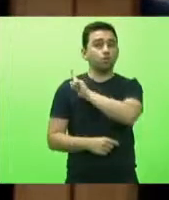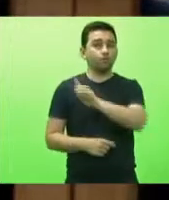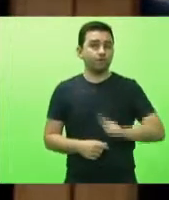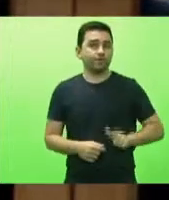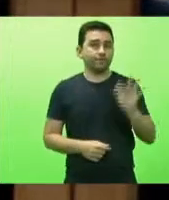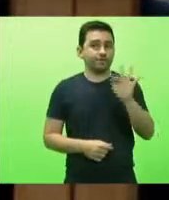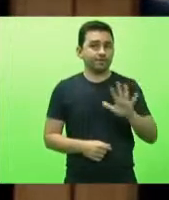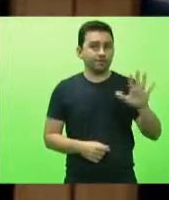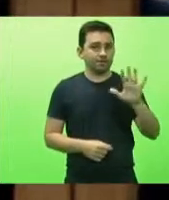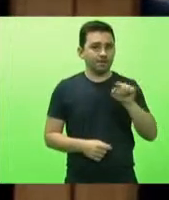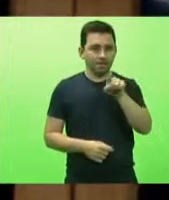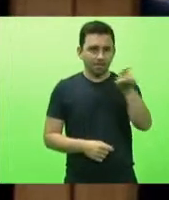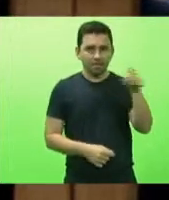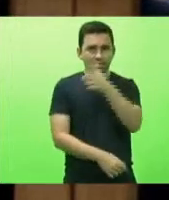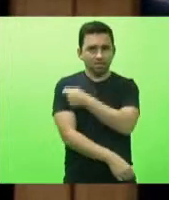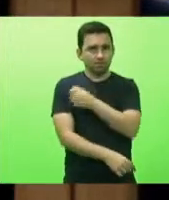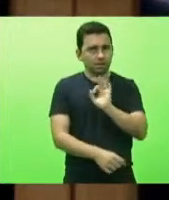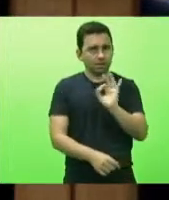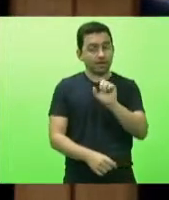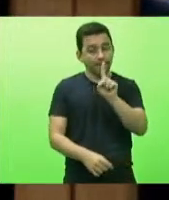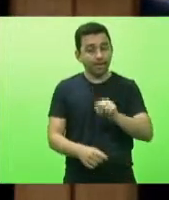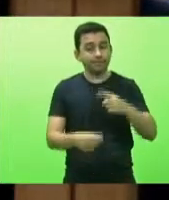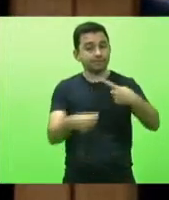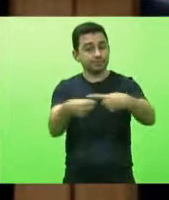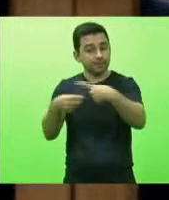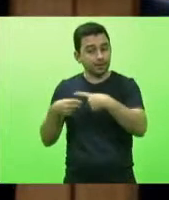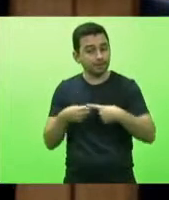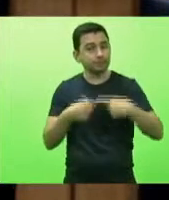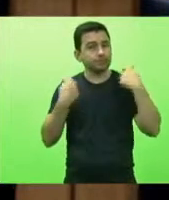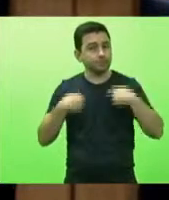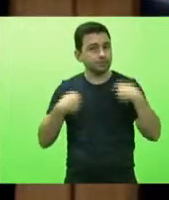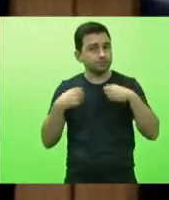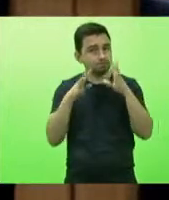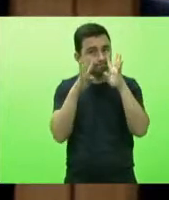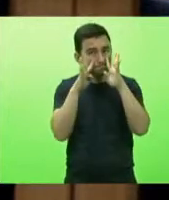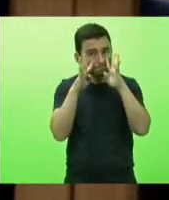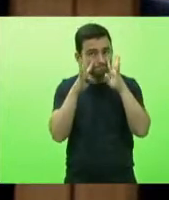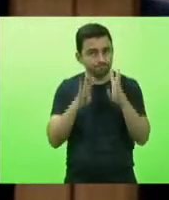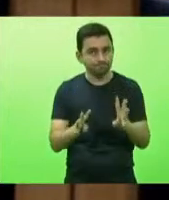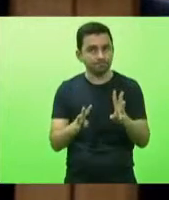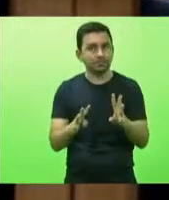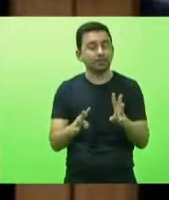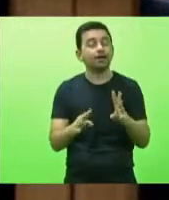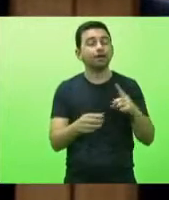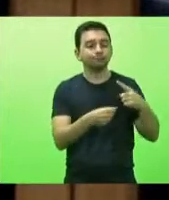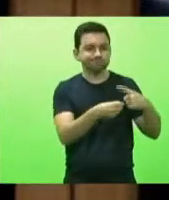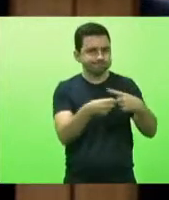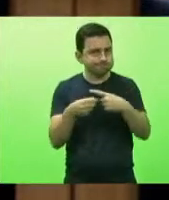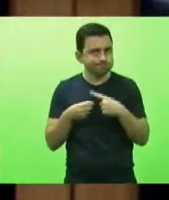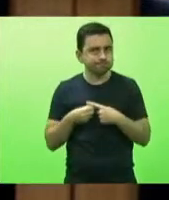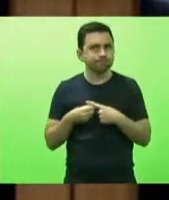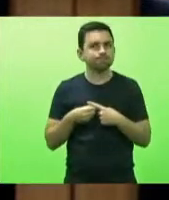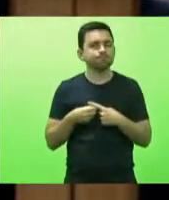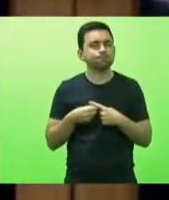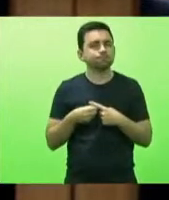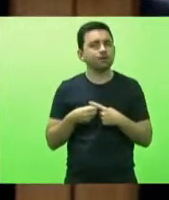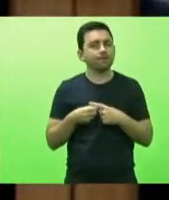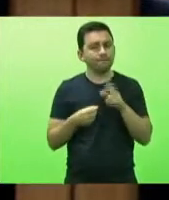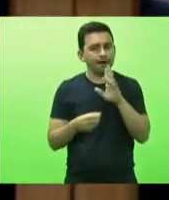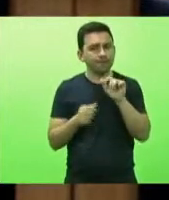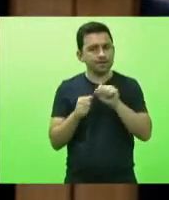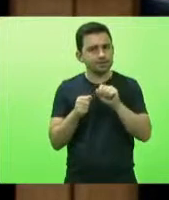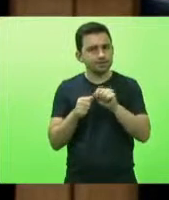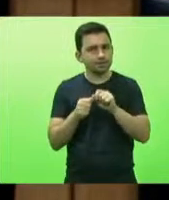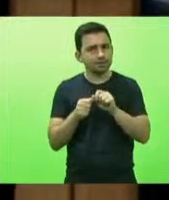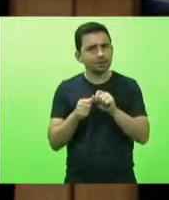não aplica nenhuma vacina quem aplica é município por isso a atenção necessária que o município necessita para a execução e que